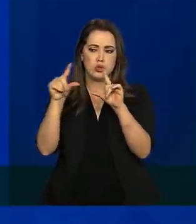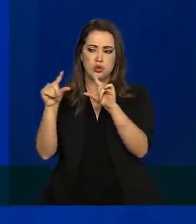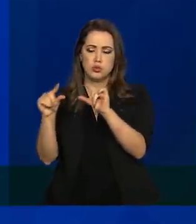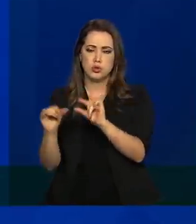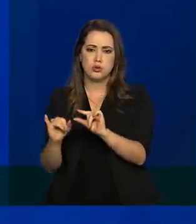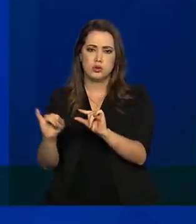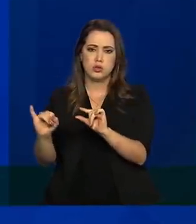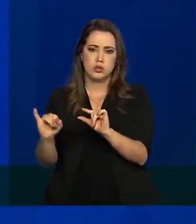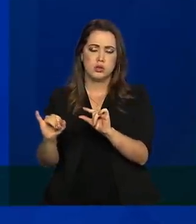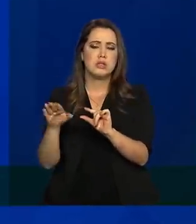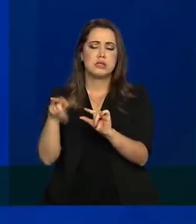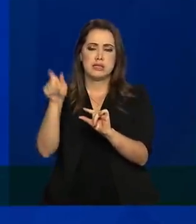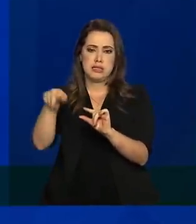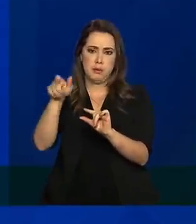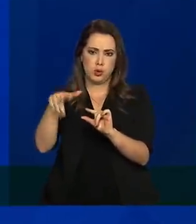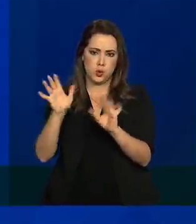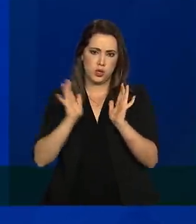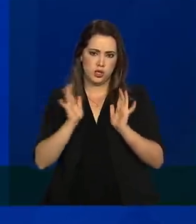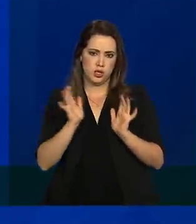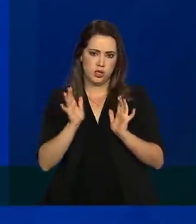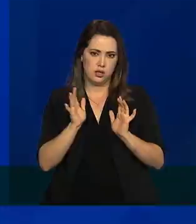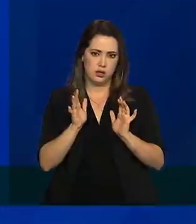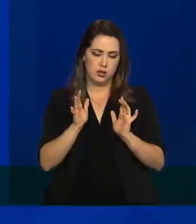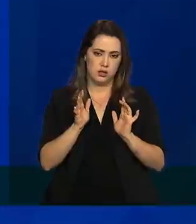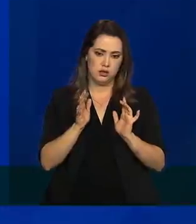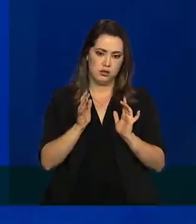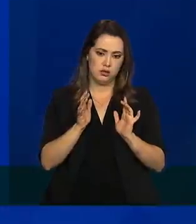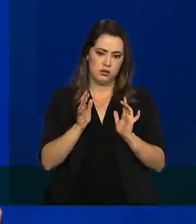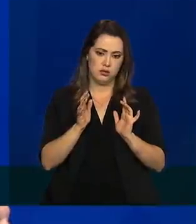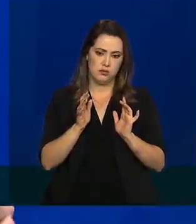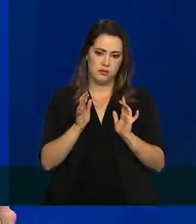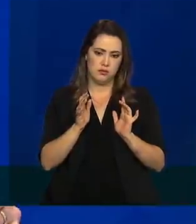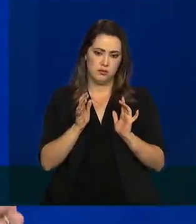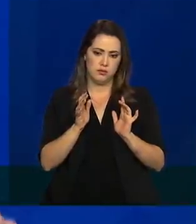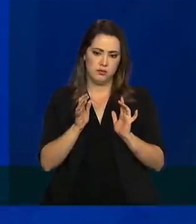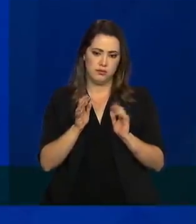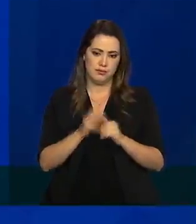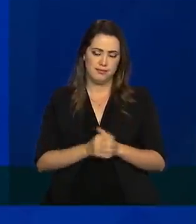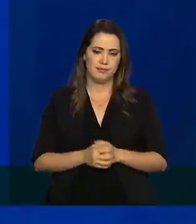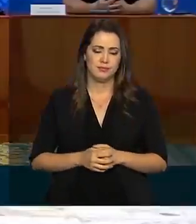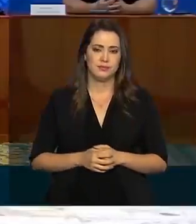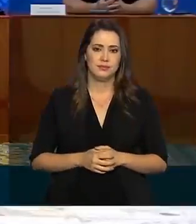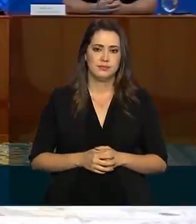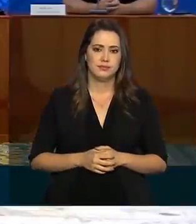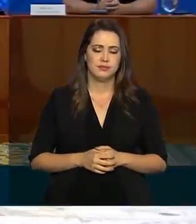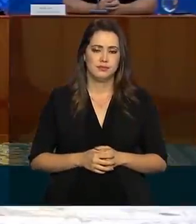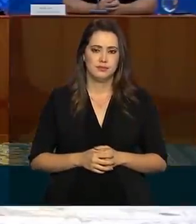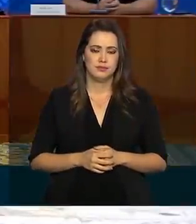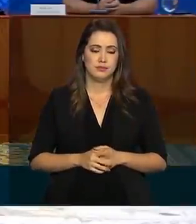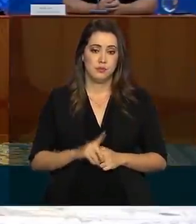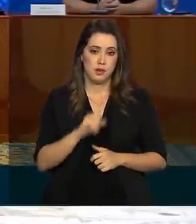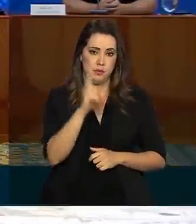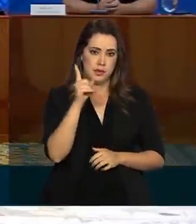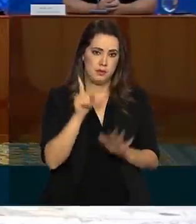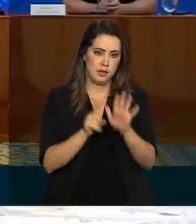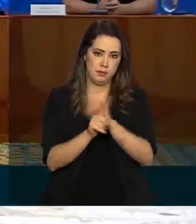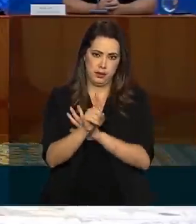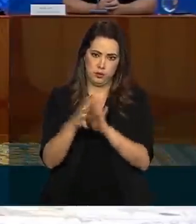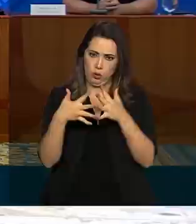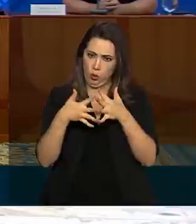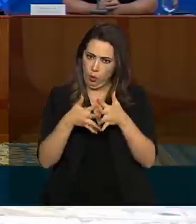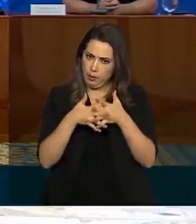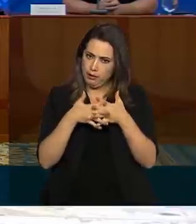aumenta o poder aquisitivo? Uma explicação, isso. Então, vamos lá. Primeira pergunta é bastante